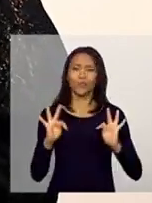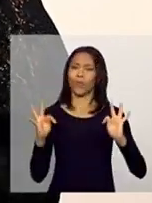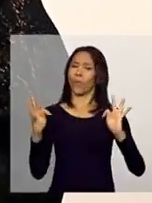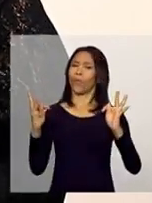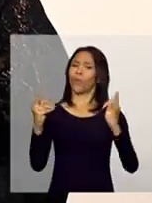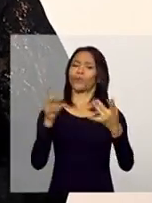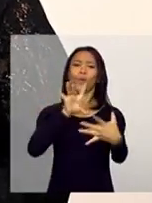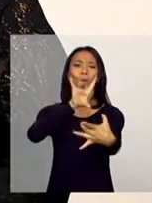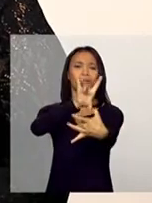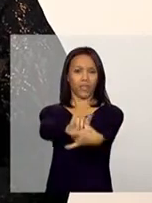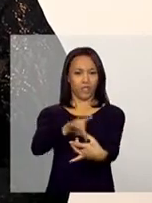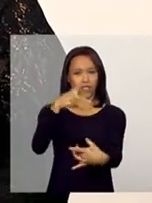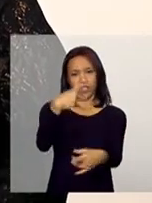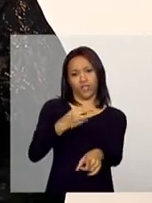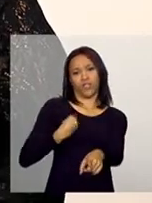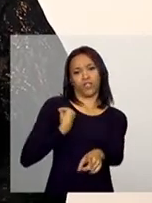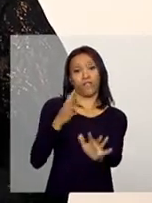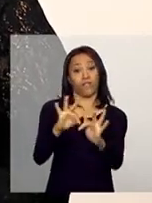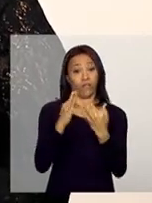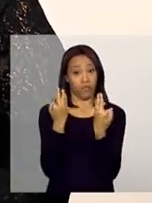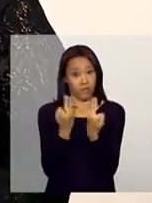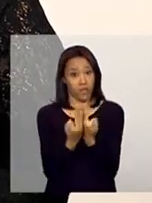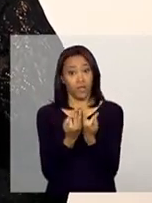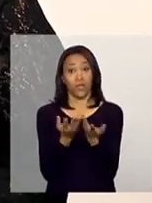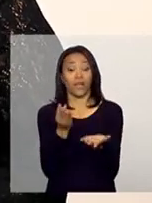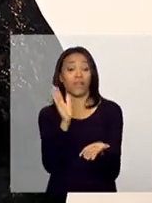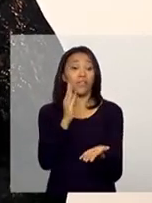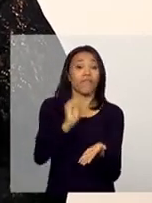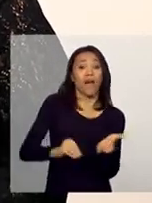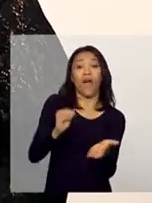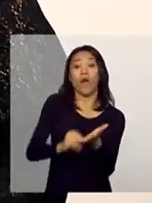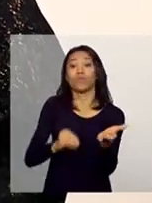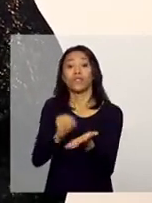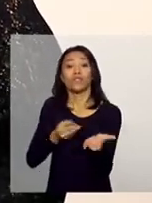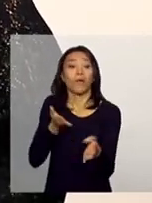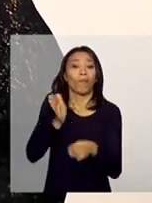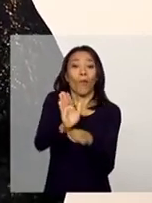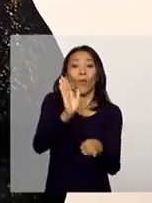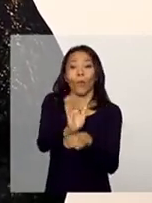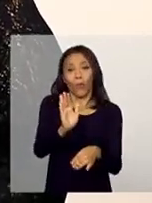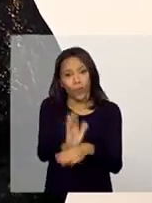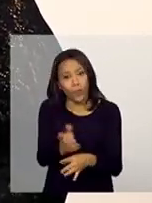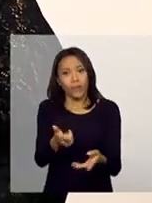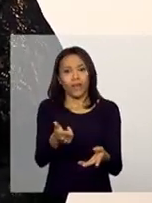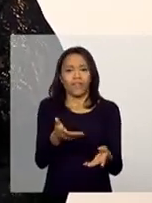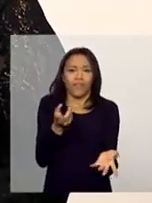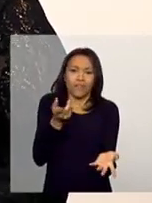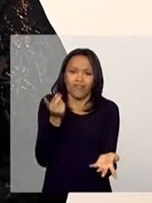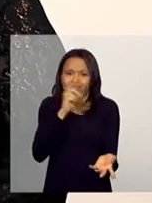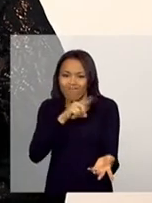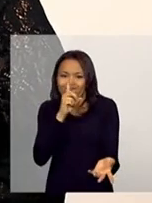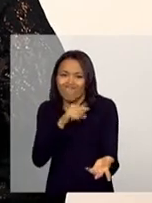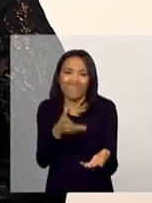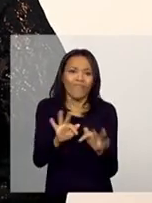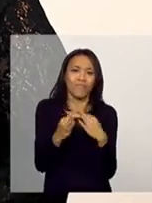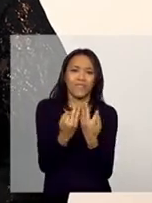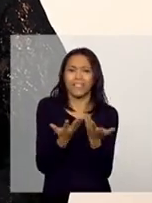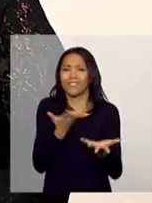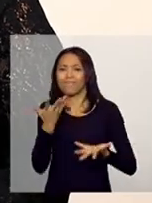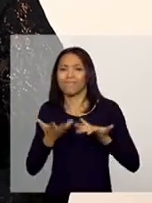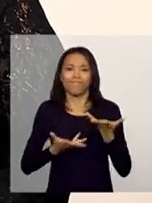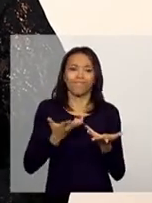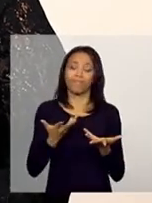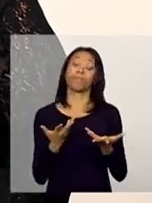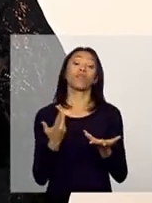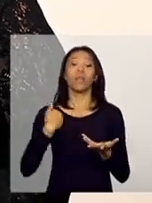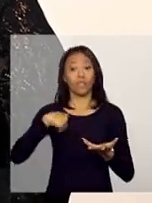que desprotegem essa família e essa desproteção a coloca de uma forma mais vulnerável. Dentro desse sentido, o nosso conjunto